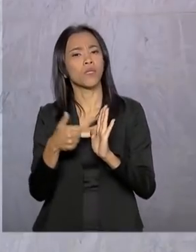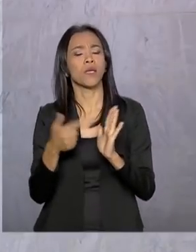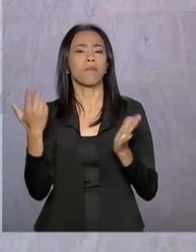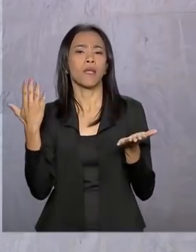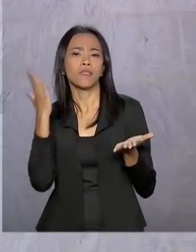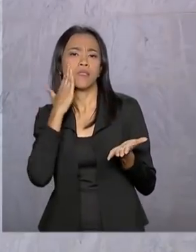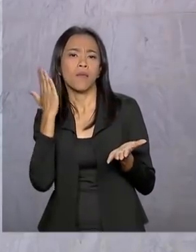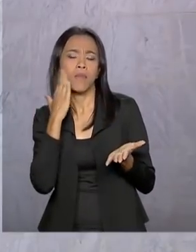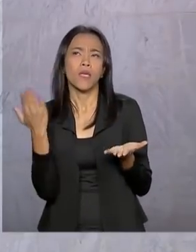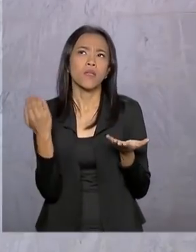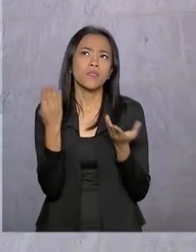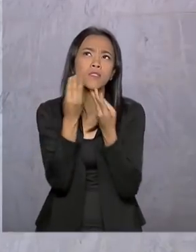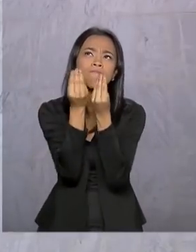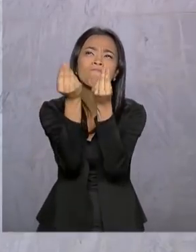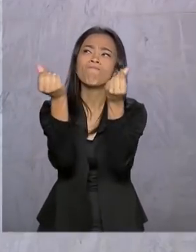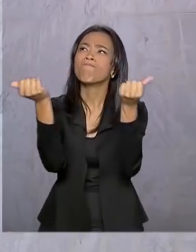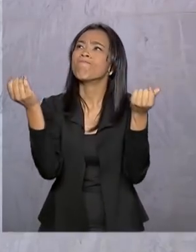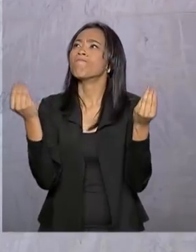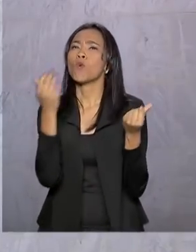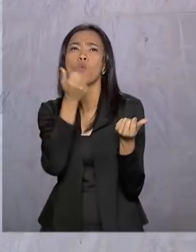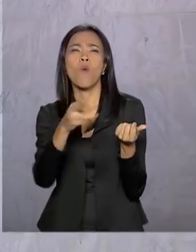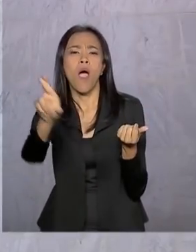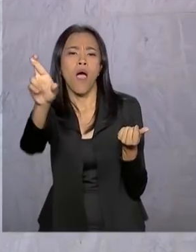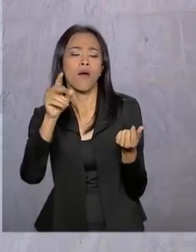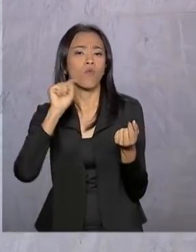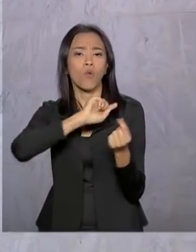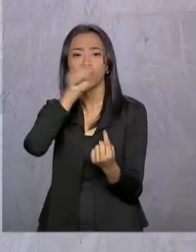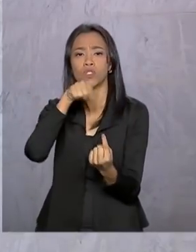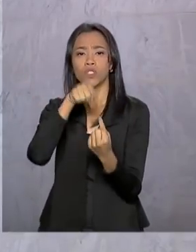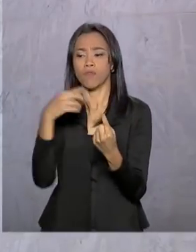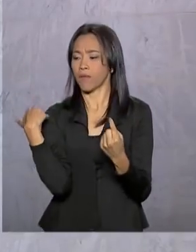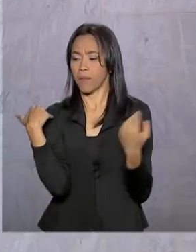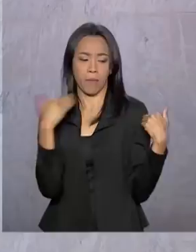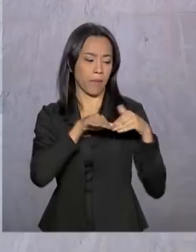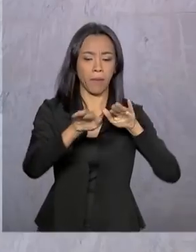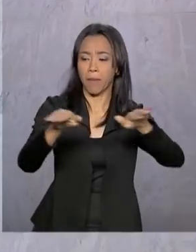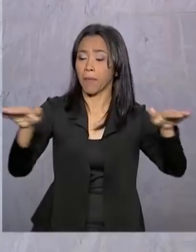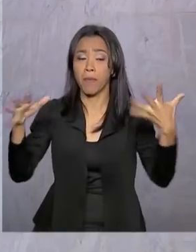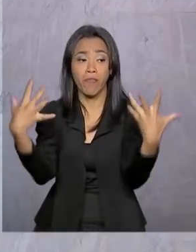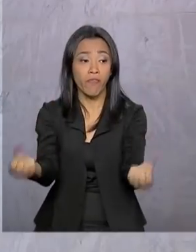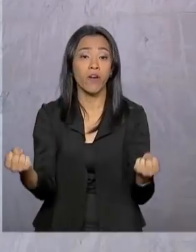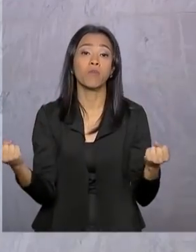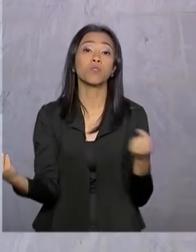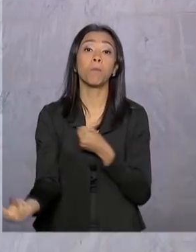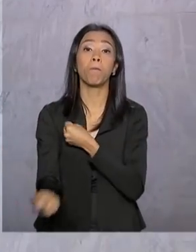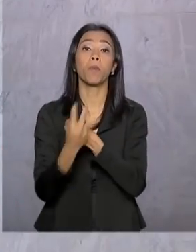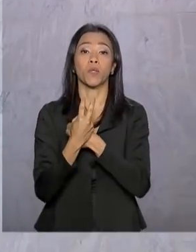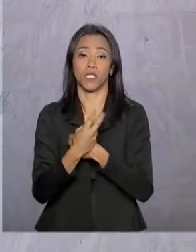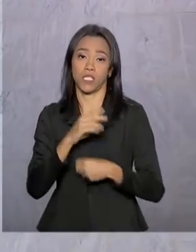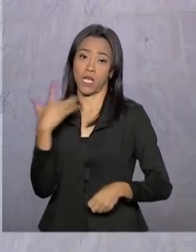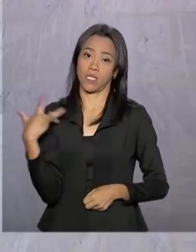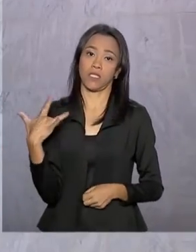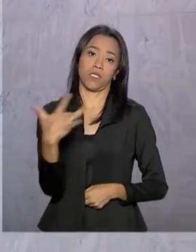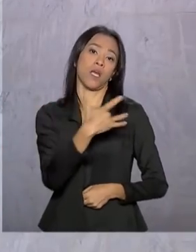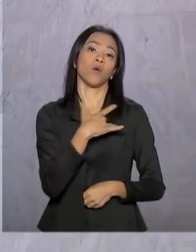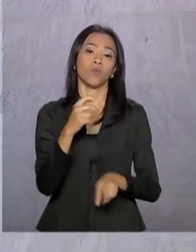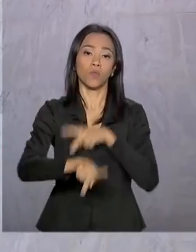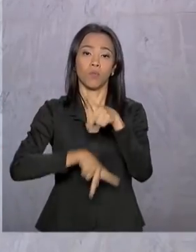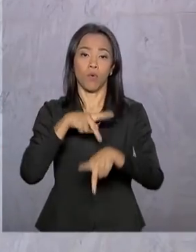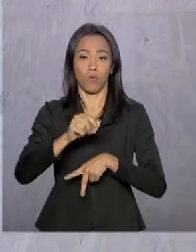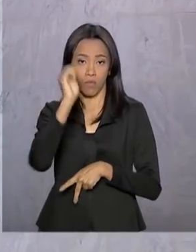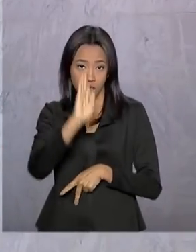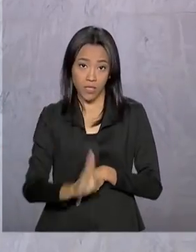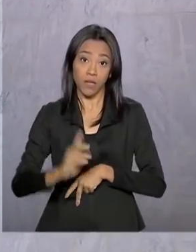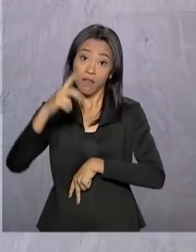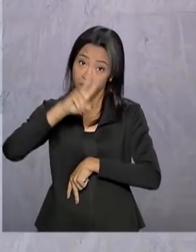Ar. O objetivo é mobilizar as cidades para proteger a saúde dos brasileiros. E neste mesmo evento, serão